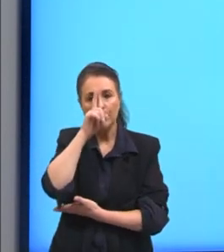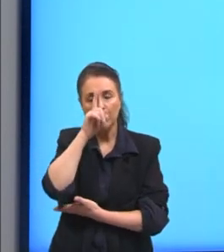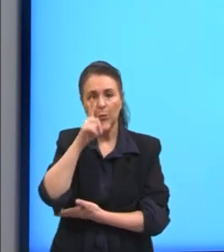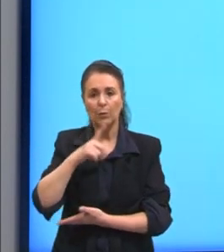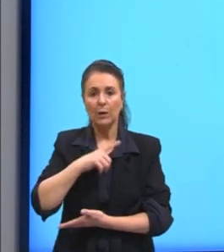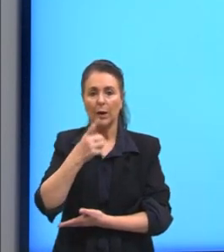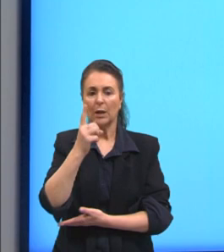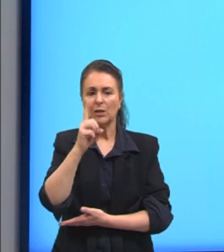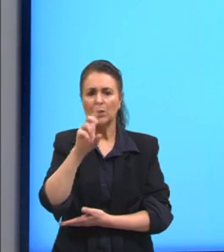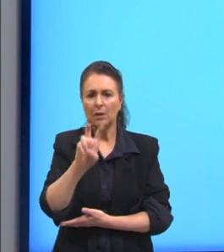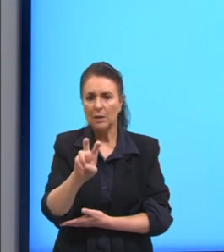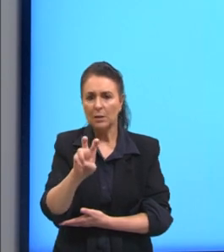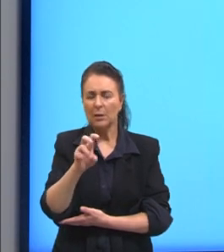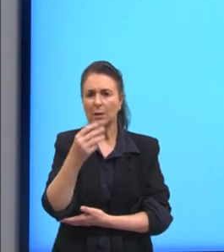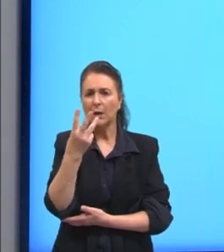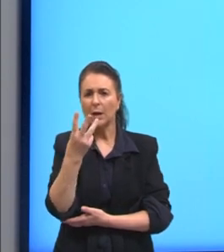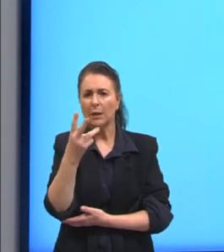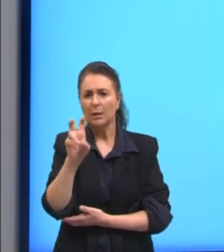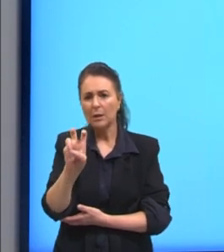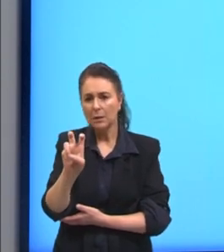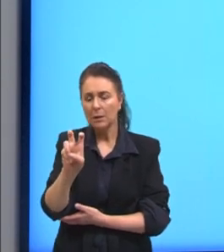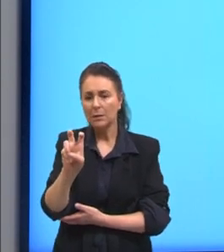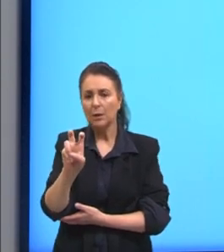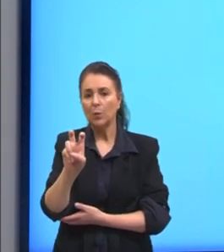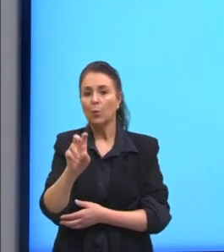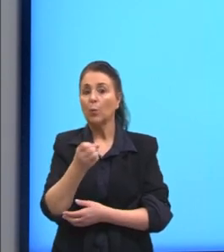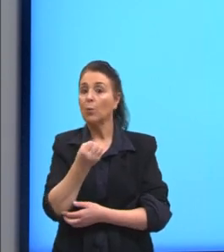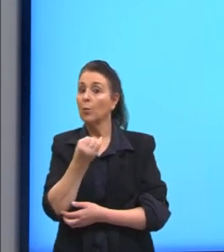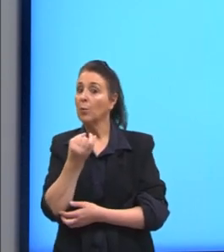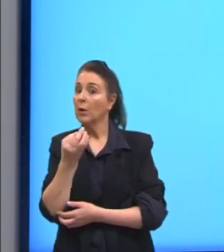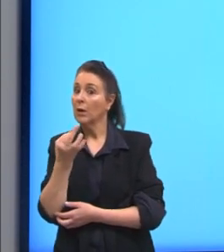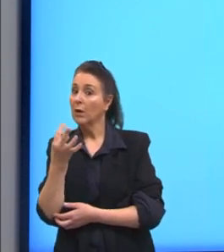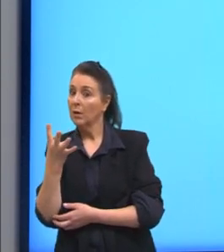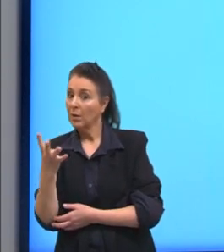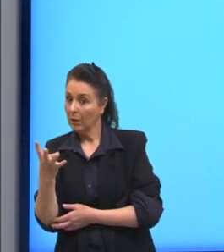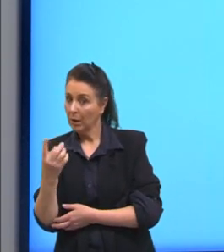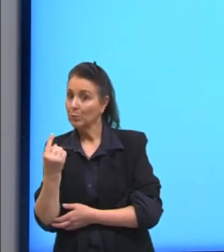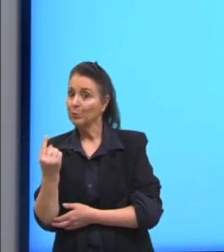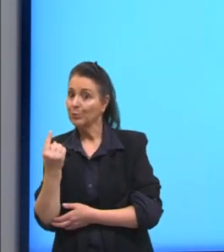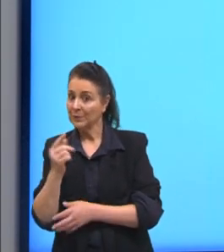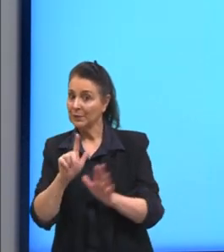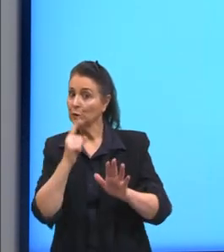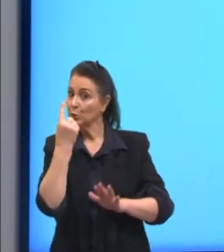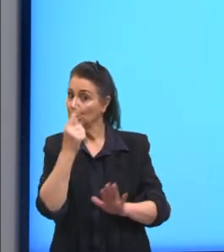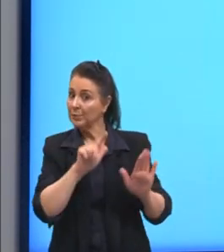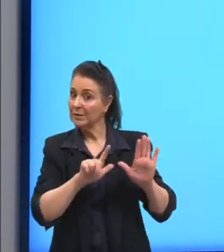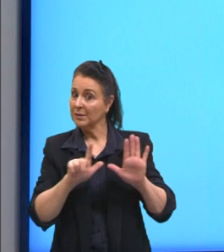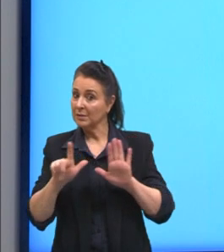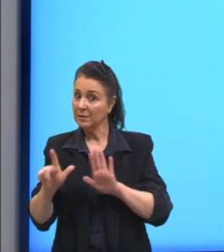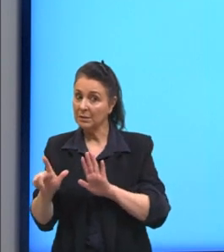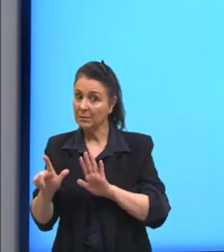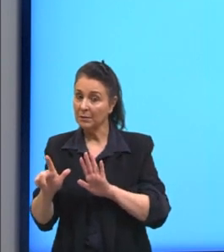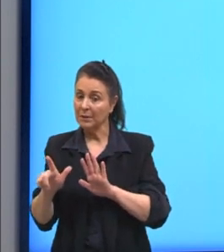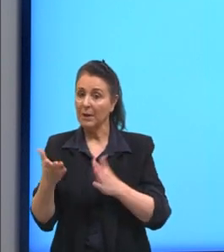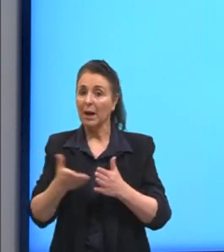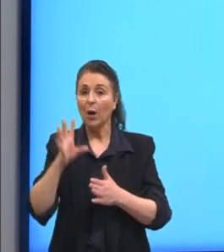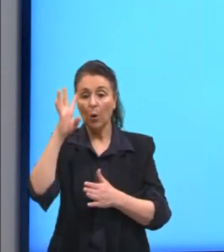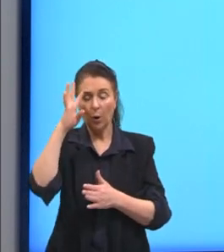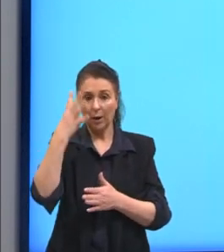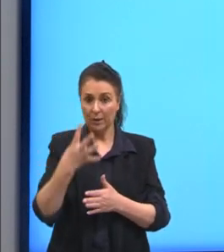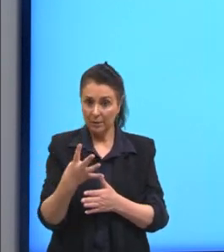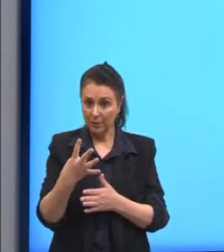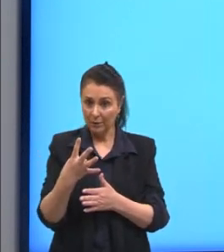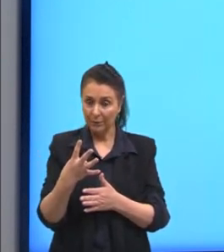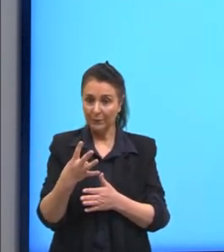de 15 a 35 unidades por semana. Então, vamos resolver agora, tá?